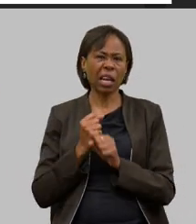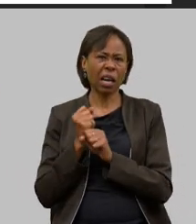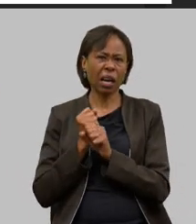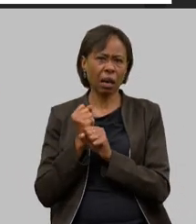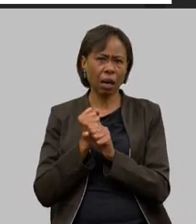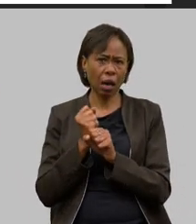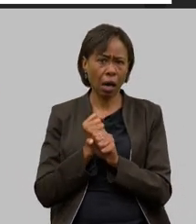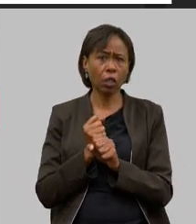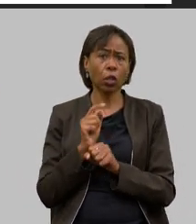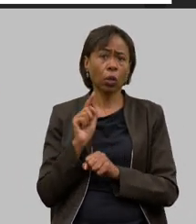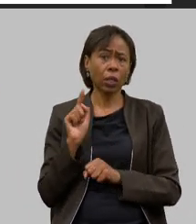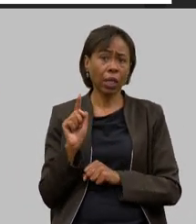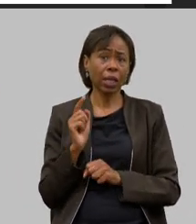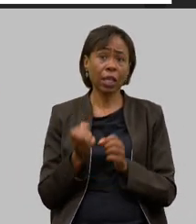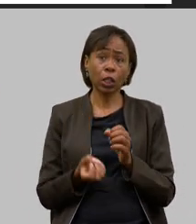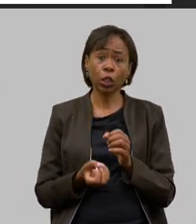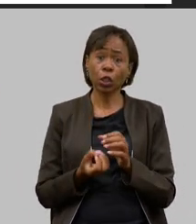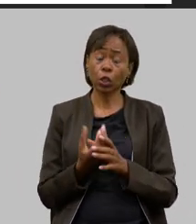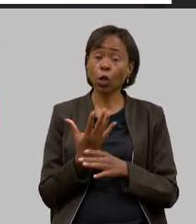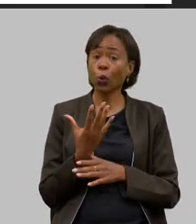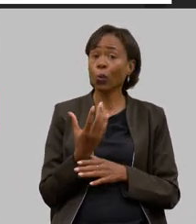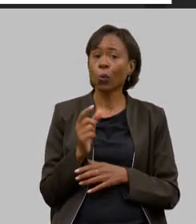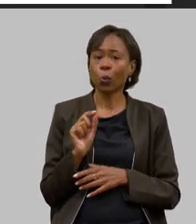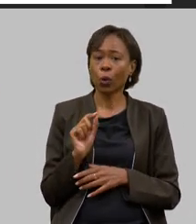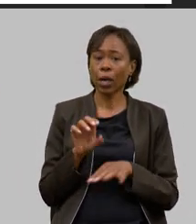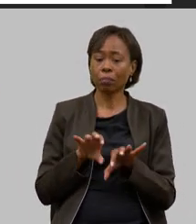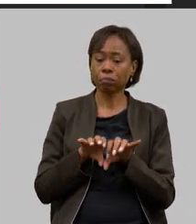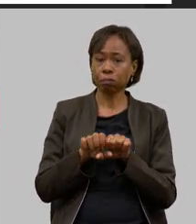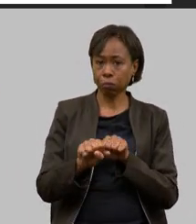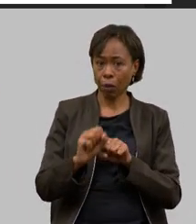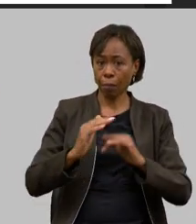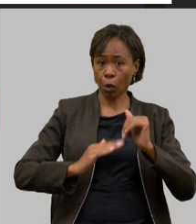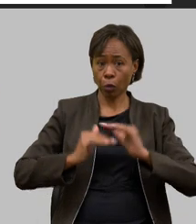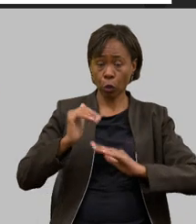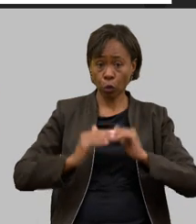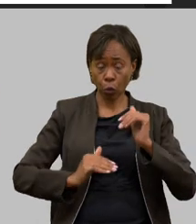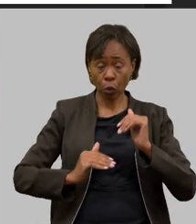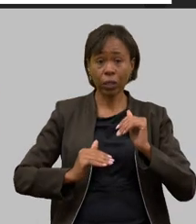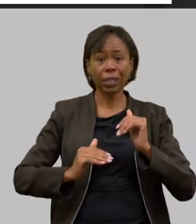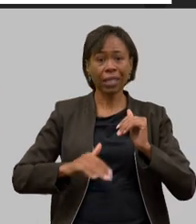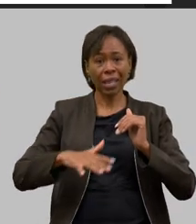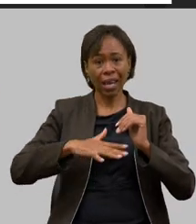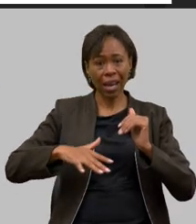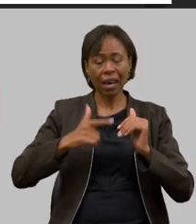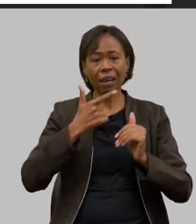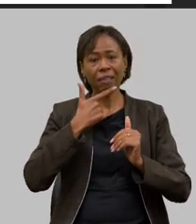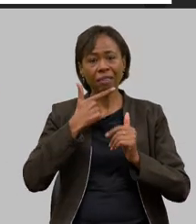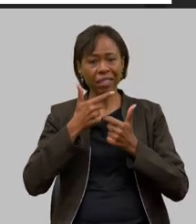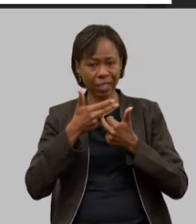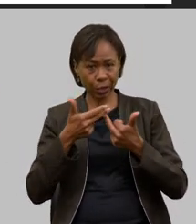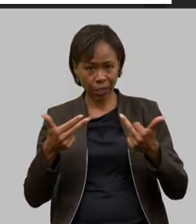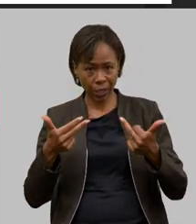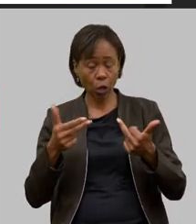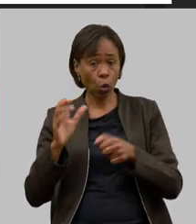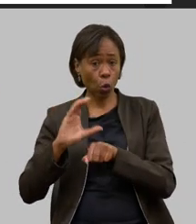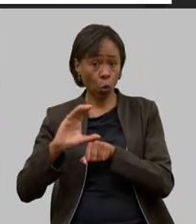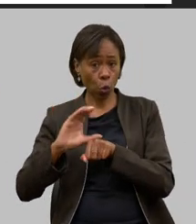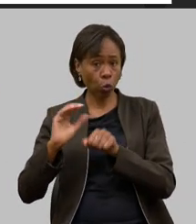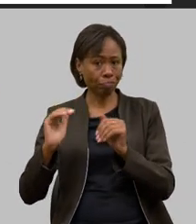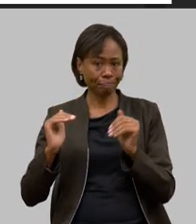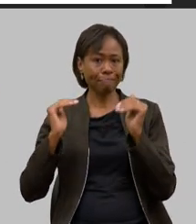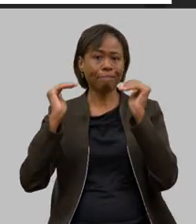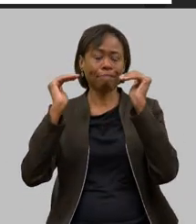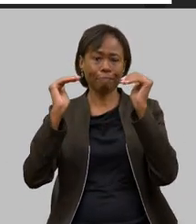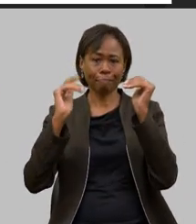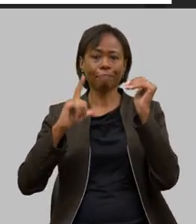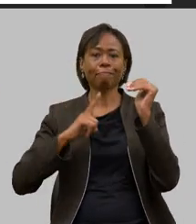formou tecnólogos em laticínios técnicos em laticínios a nossa Epamig transformou o curso técnico em curso superior hoje lá se